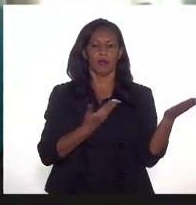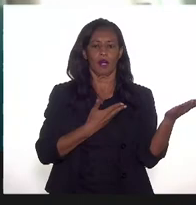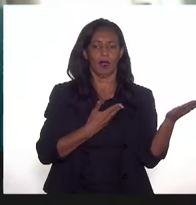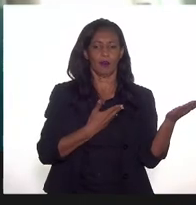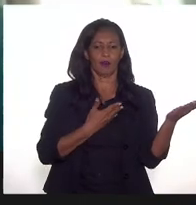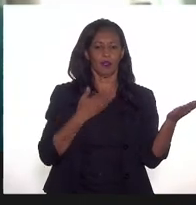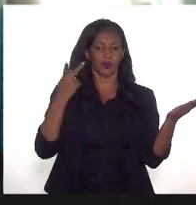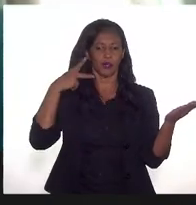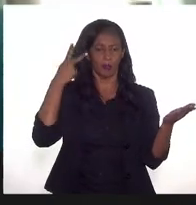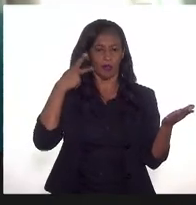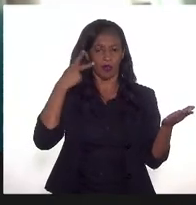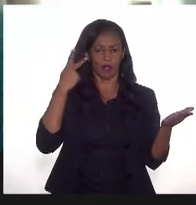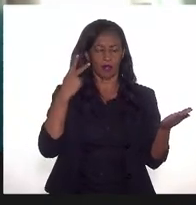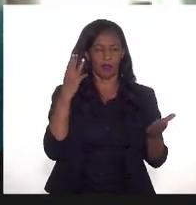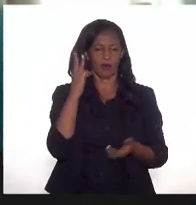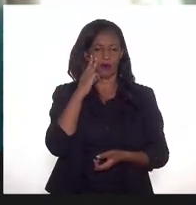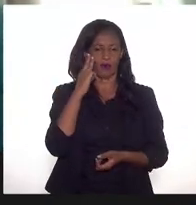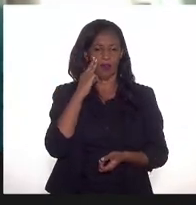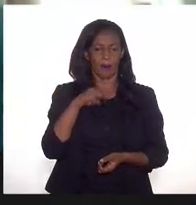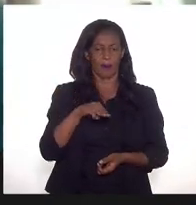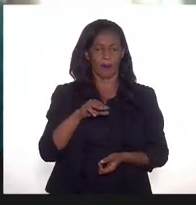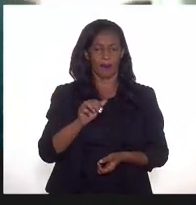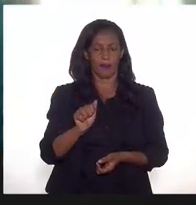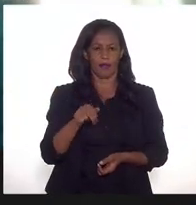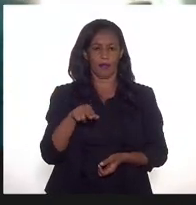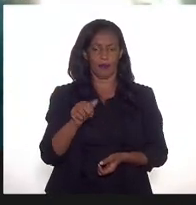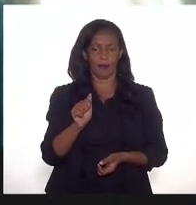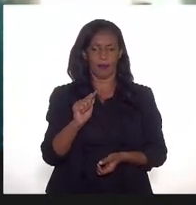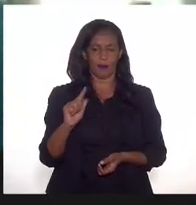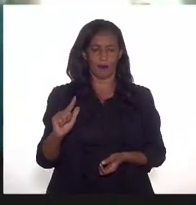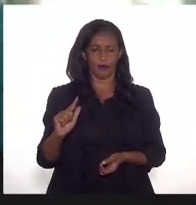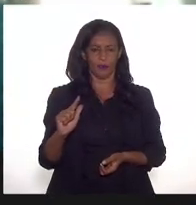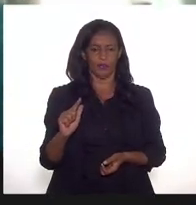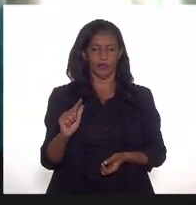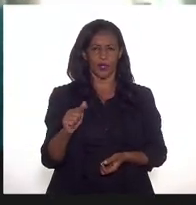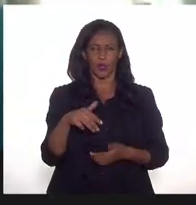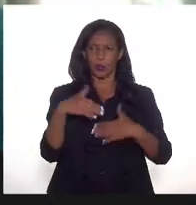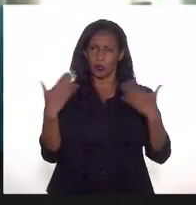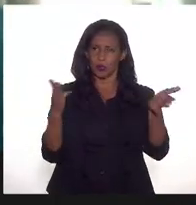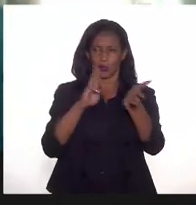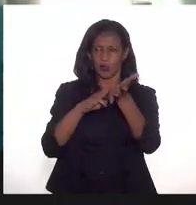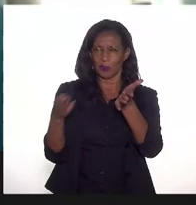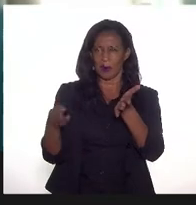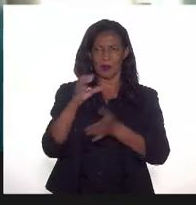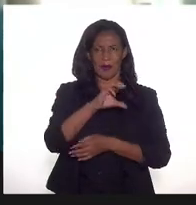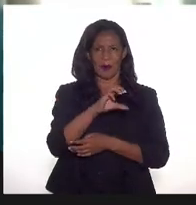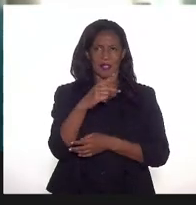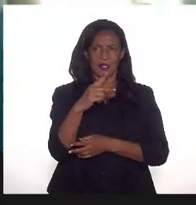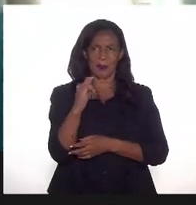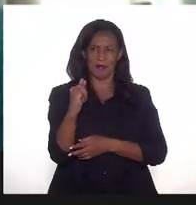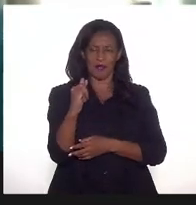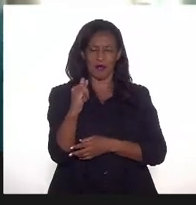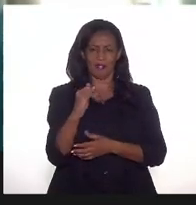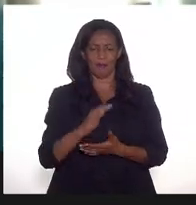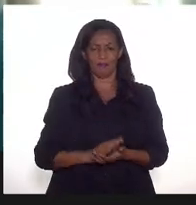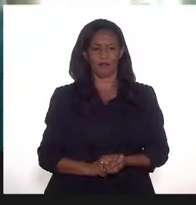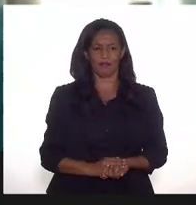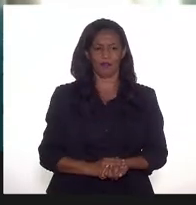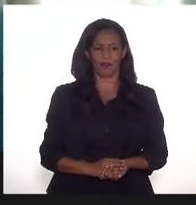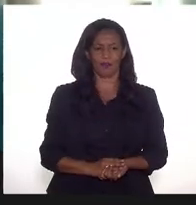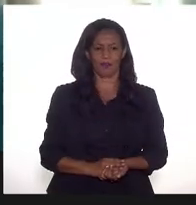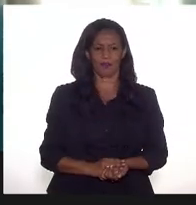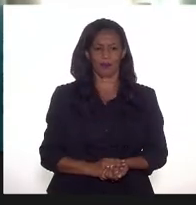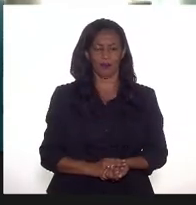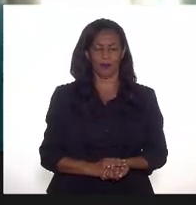parlamentares, deputado Valdeck, deputado Noel de Carvalho, e os demais membros dessa CPI. Quero saudar aqui o